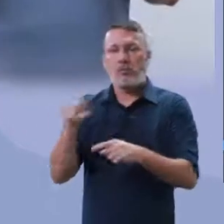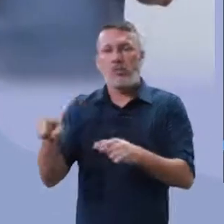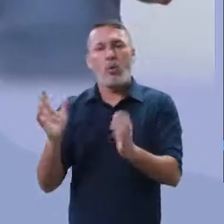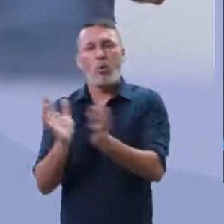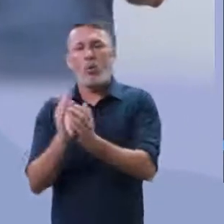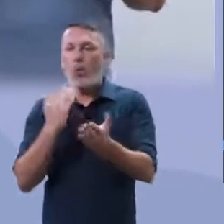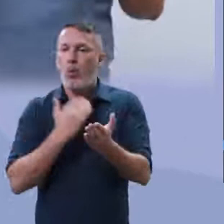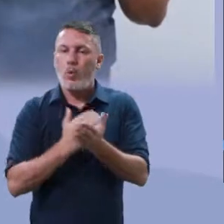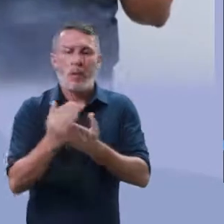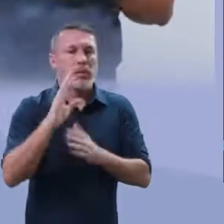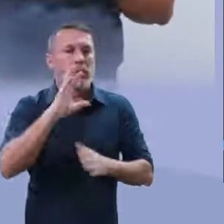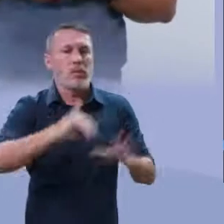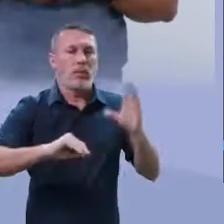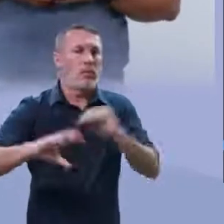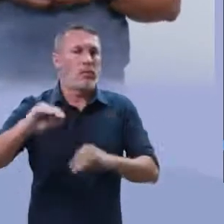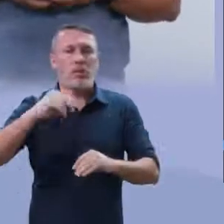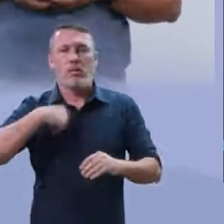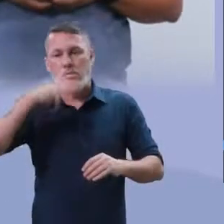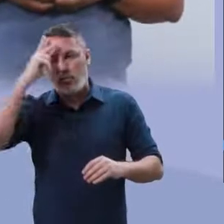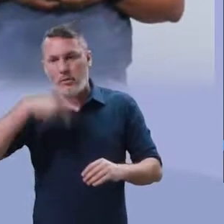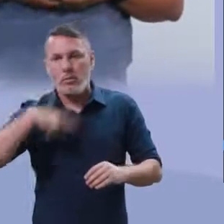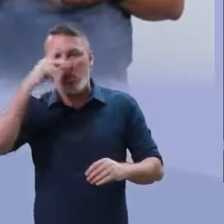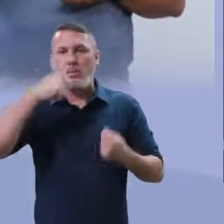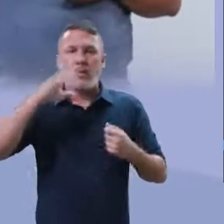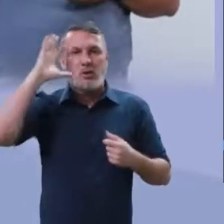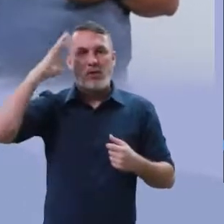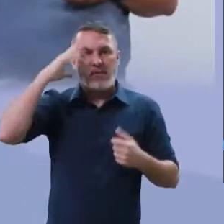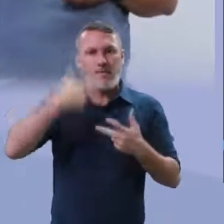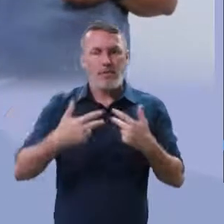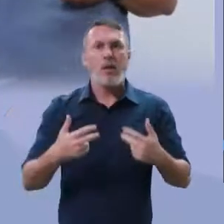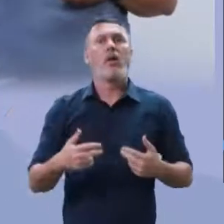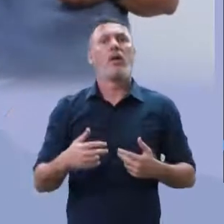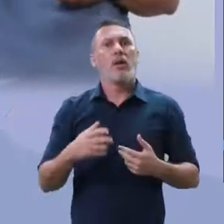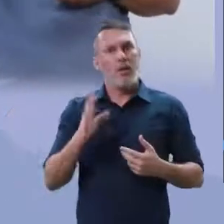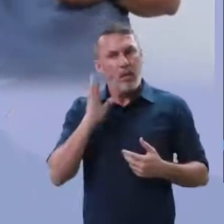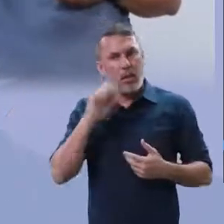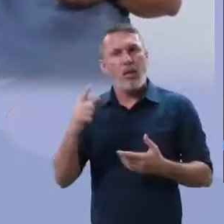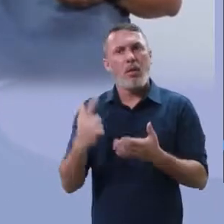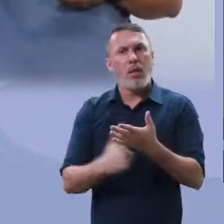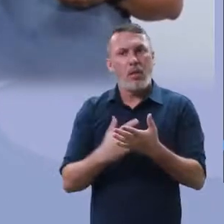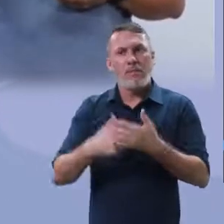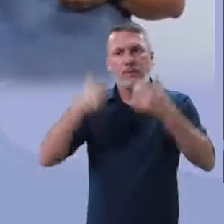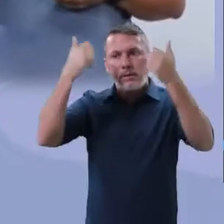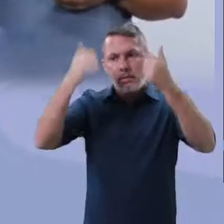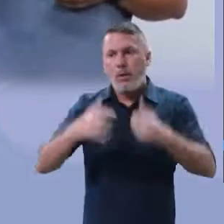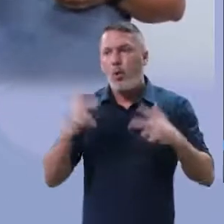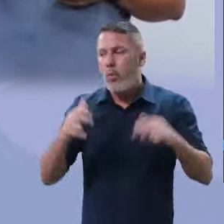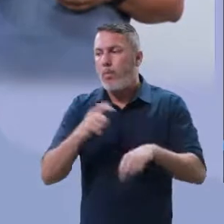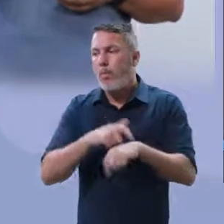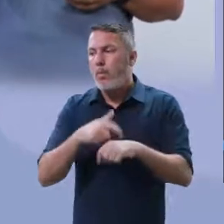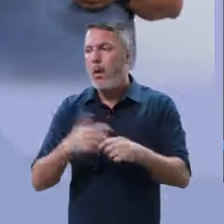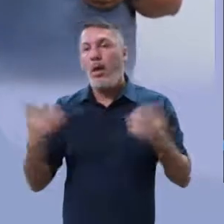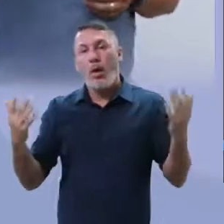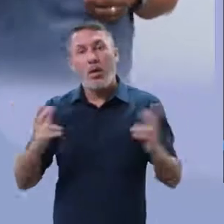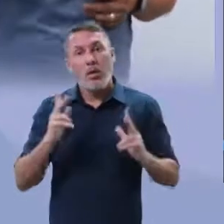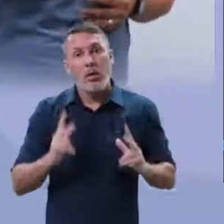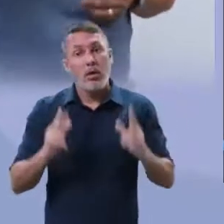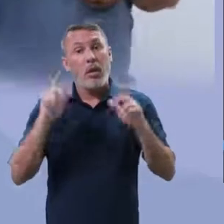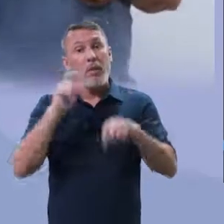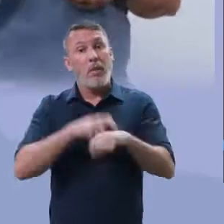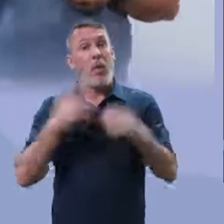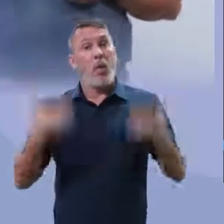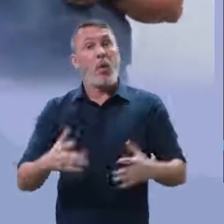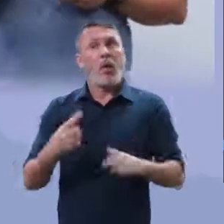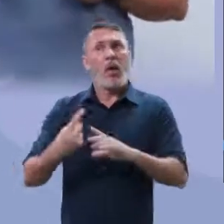básicas. E volta para os seus estilos primários. Opa! Começou isso. É um livro da literatura. Sim, tornou um filme que